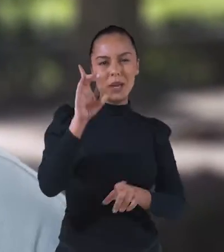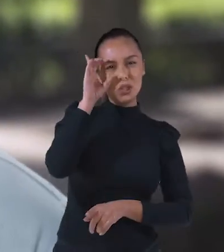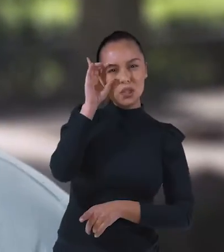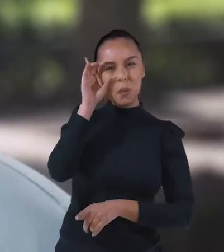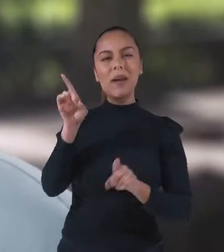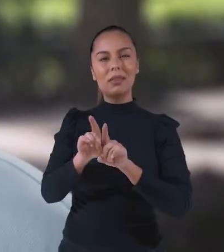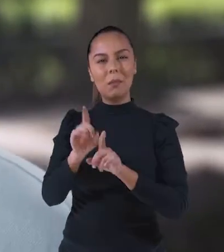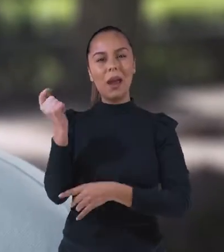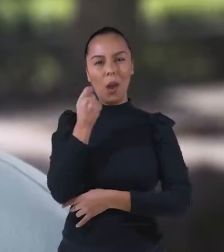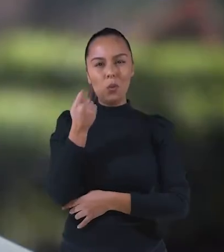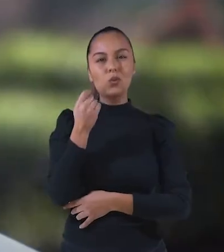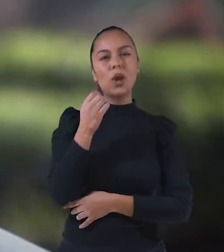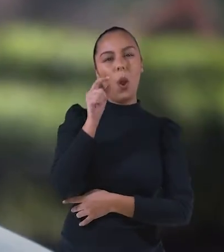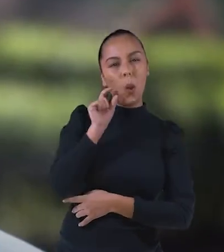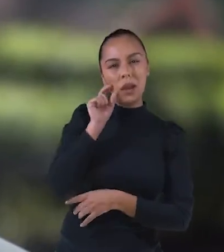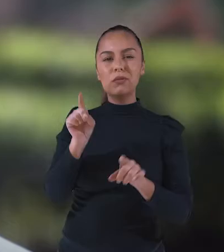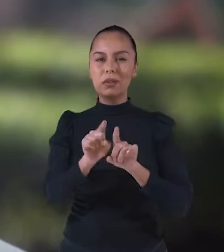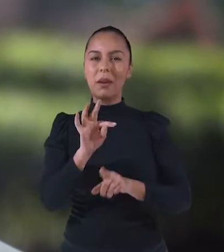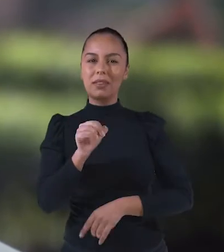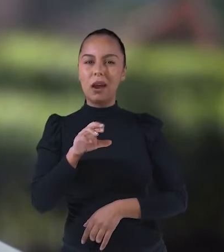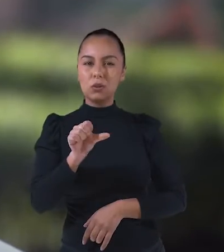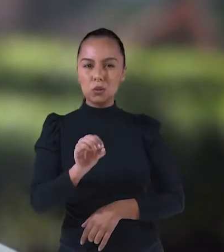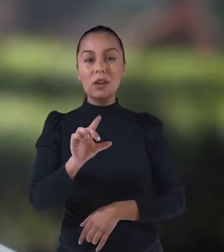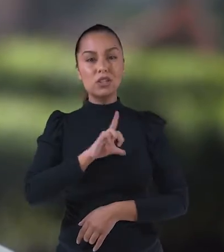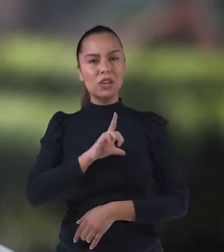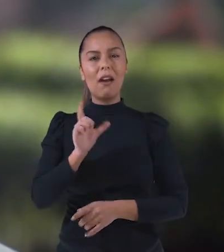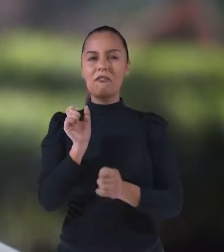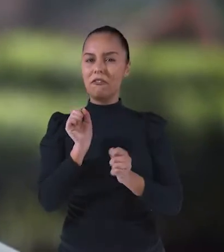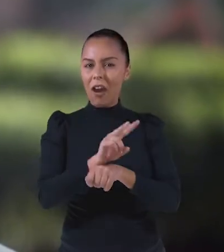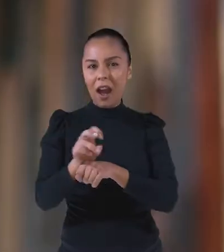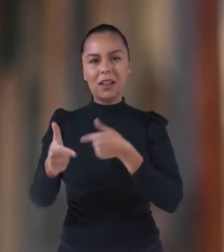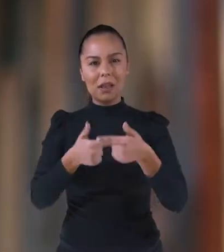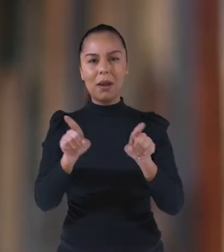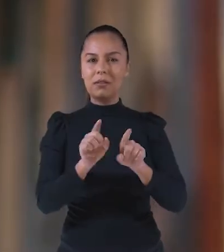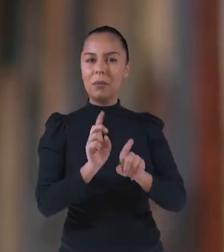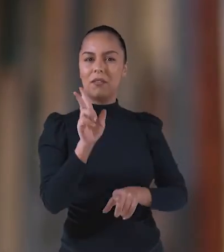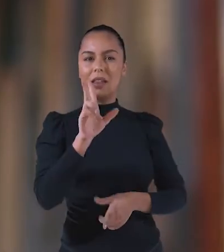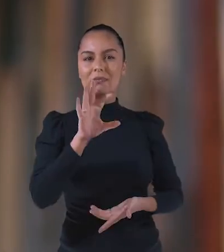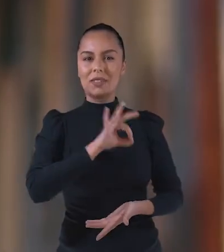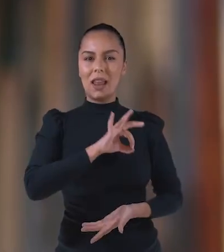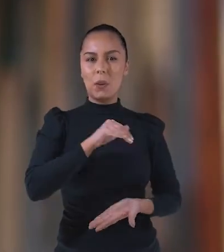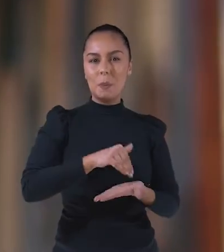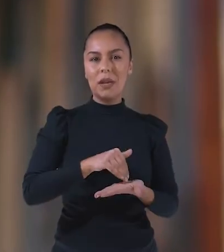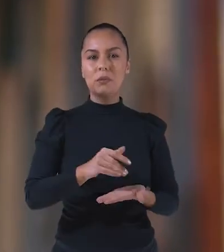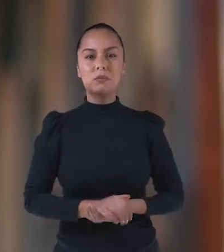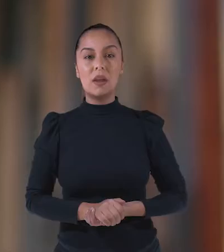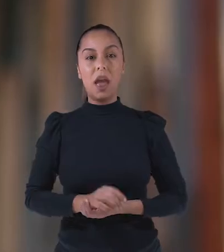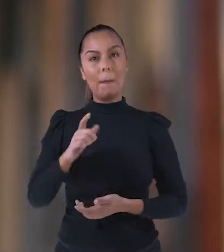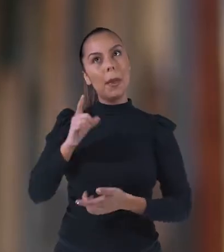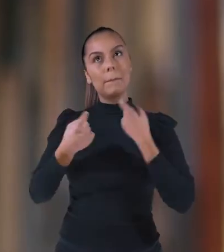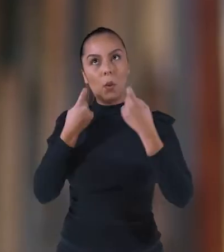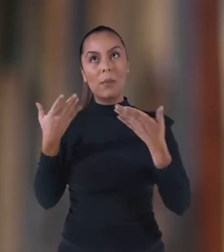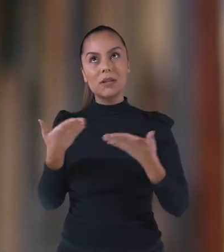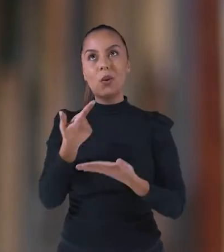e o Rio Grande com o Livi Tarso? Tínhamos o pleno emprego e o salário mínimo valorizado. Minha maior preocupação nos dias de hoje